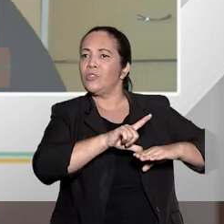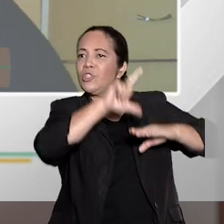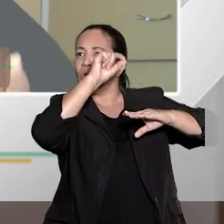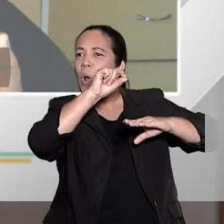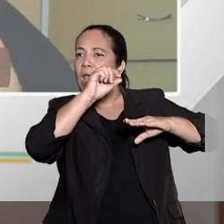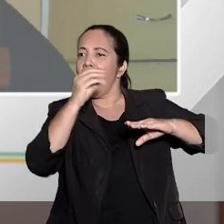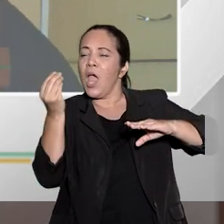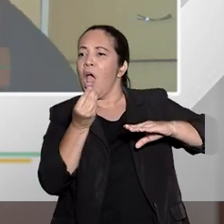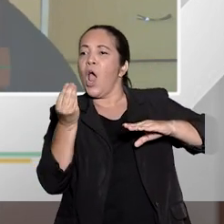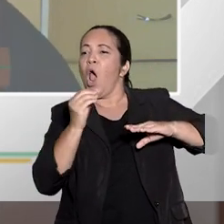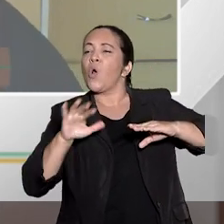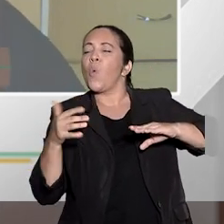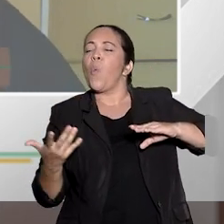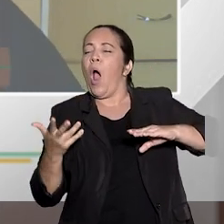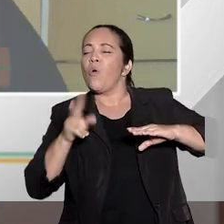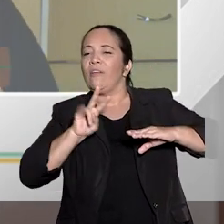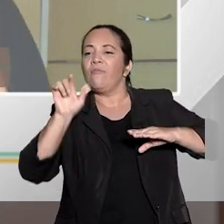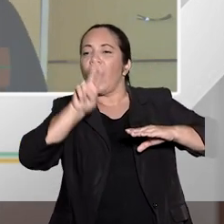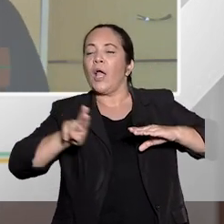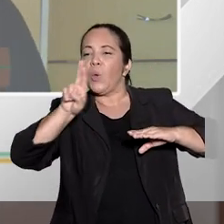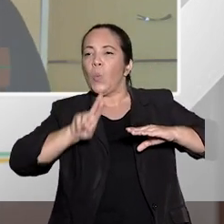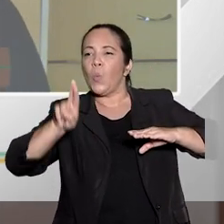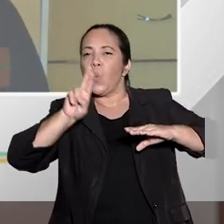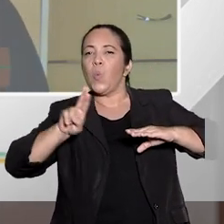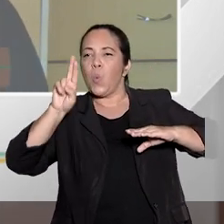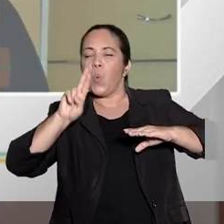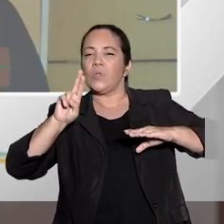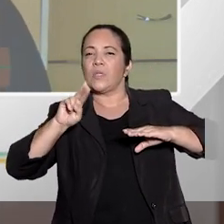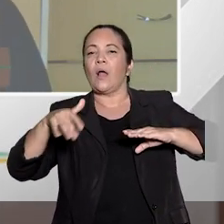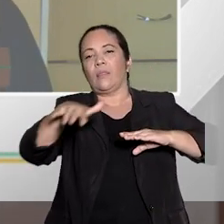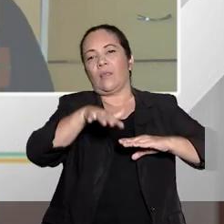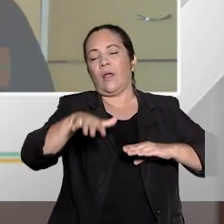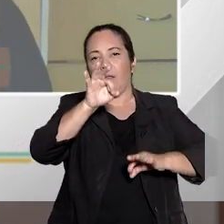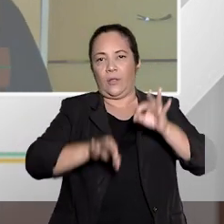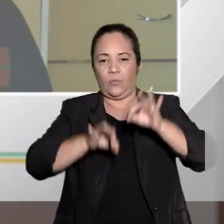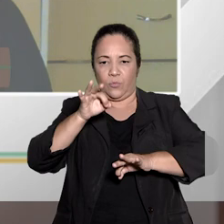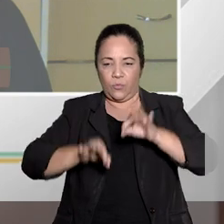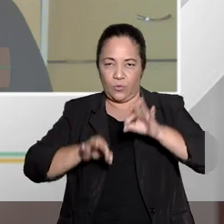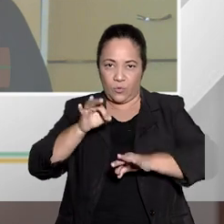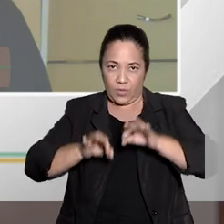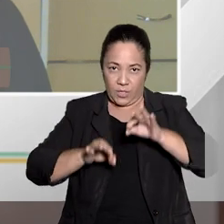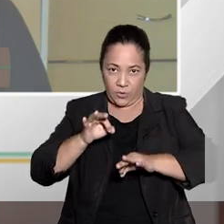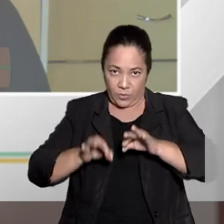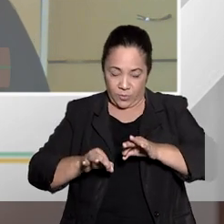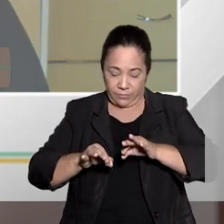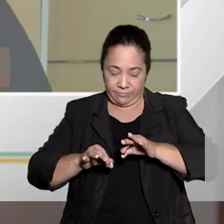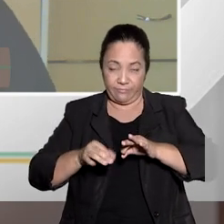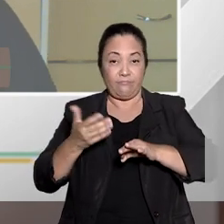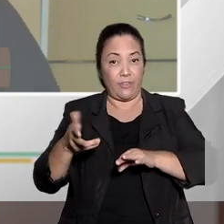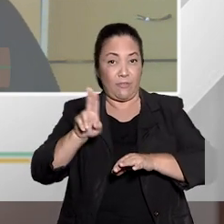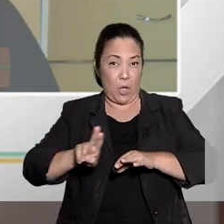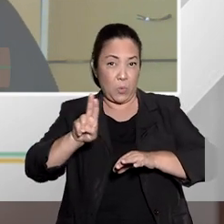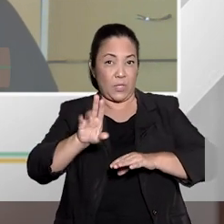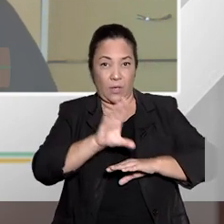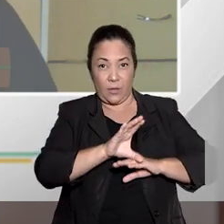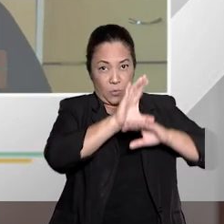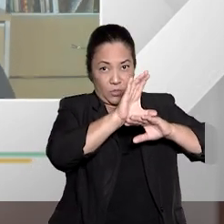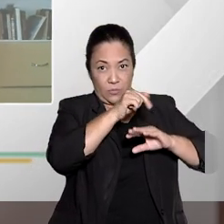ordinário, ele já traz esses mecanismos extremamente importantes no seu bojo ali na sede constitucional.